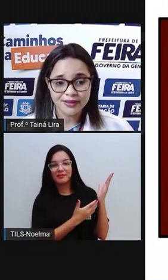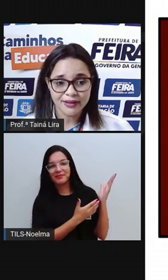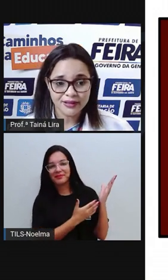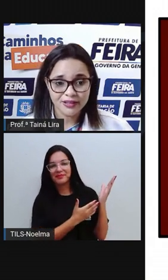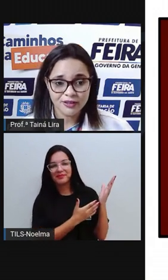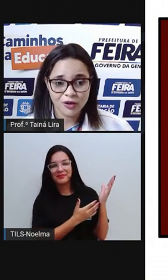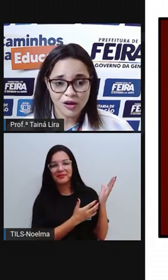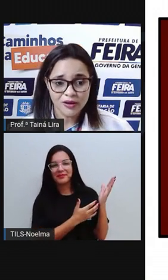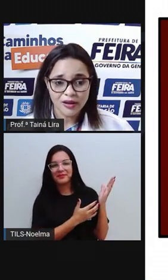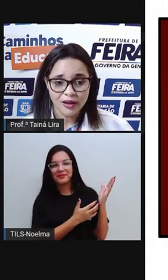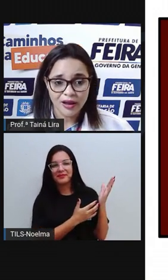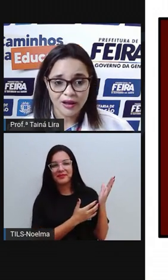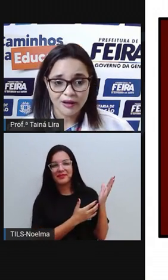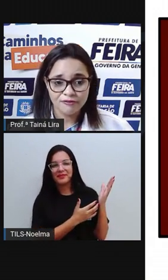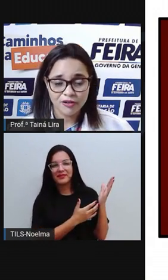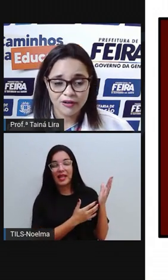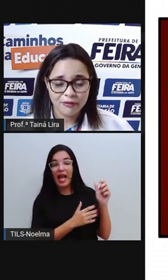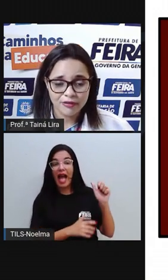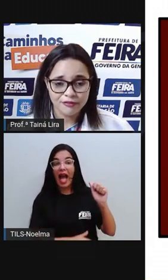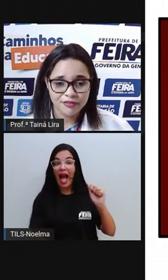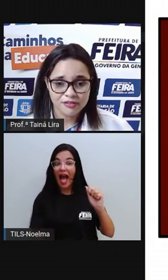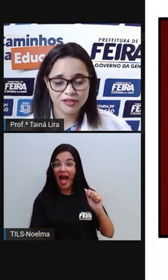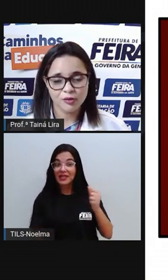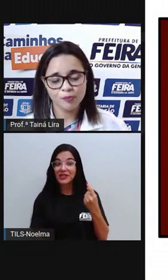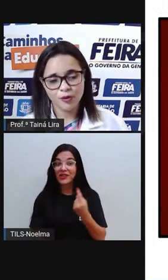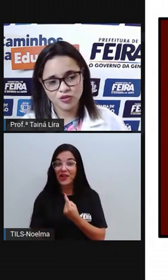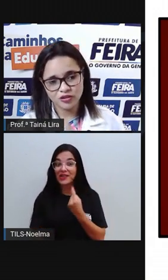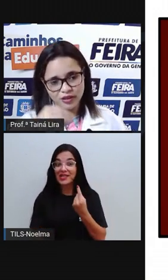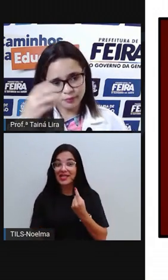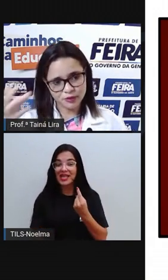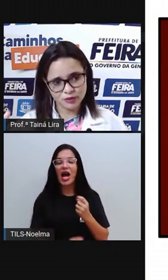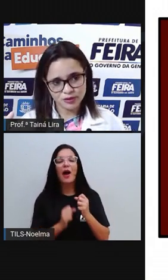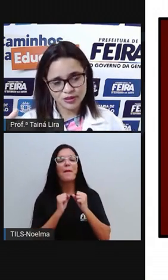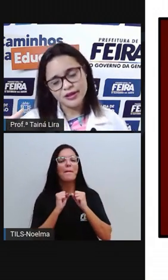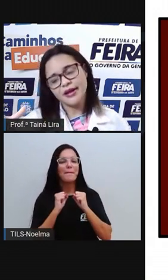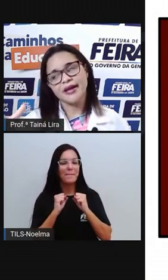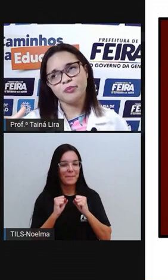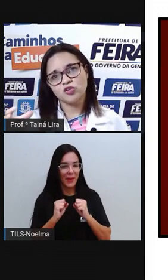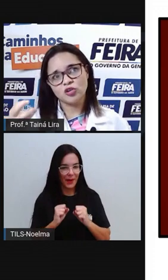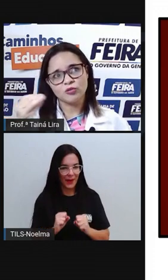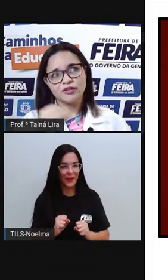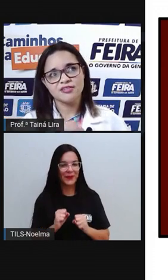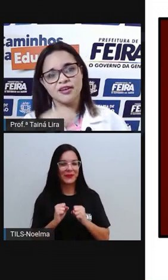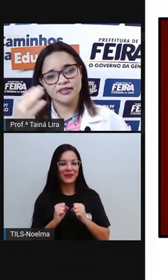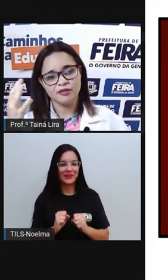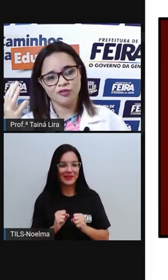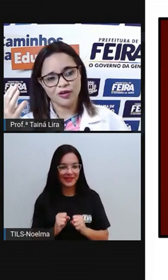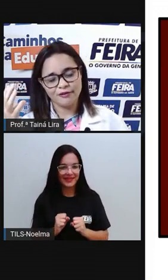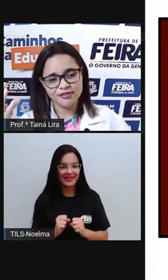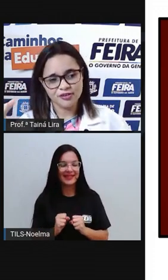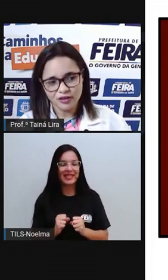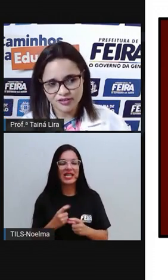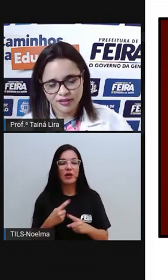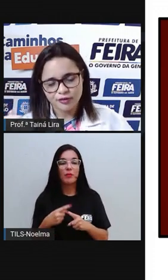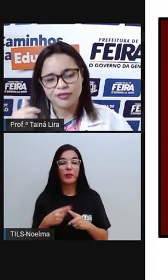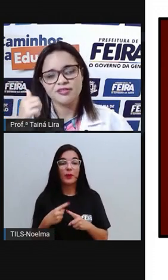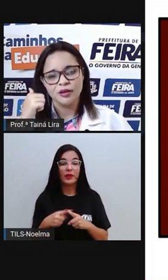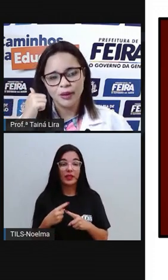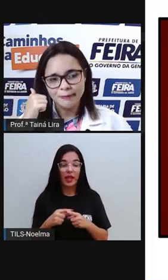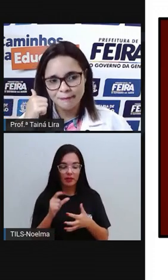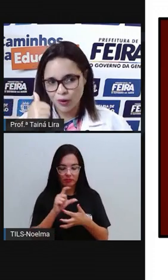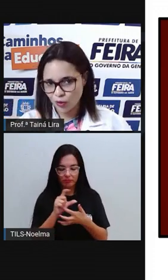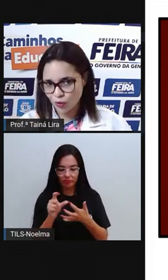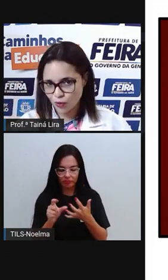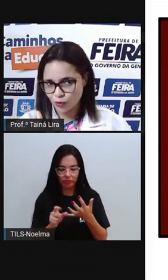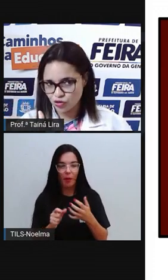falou até aqui, ó. A vogal que vem sozinha. Então, pode ter, Pró. Pode acontecer aí da vogal vir sozinha em uma